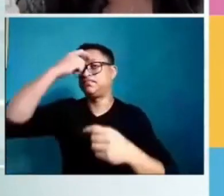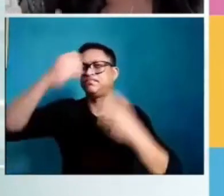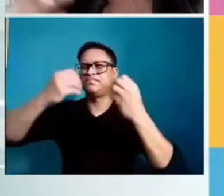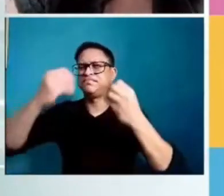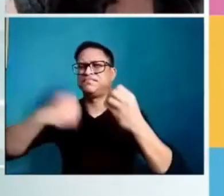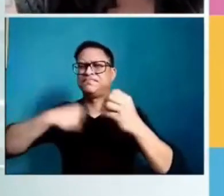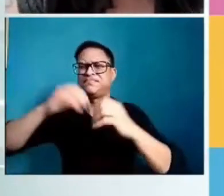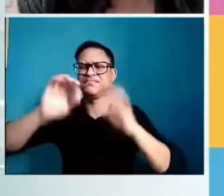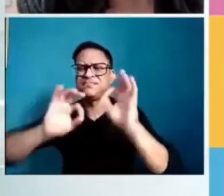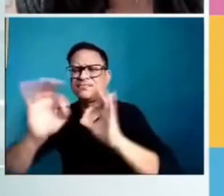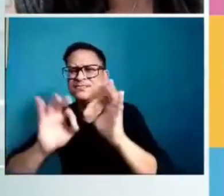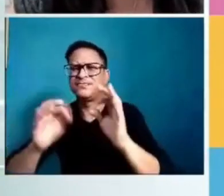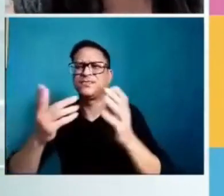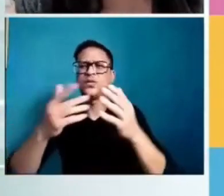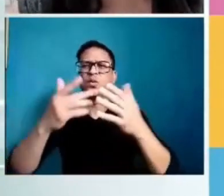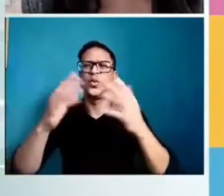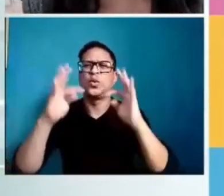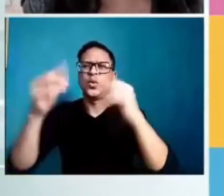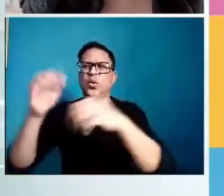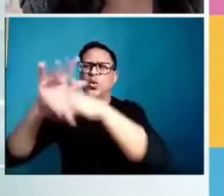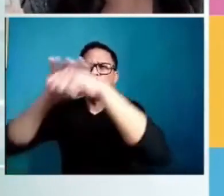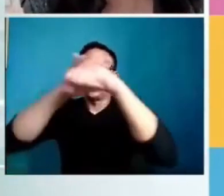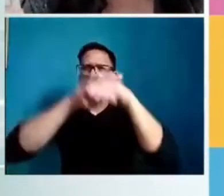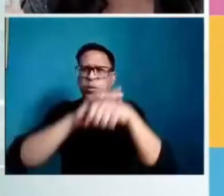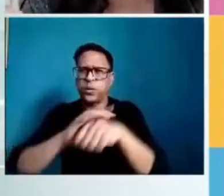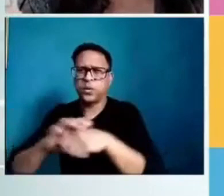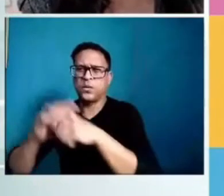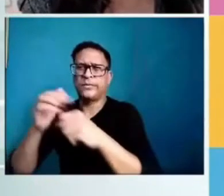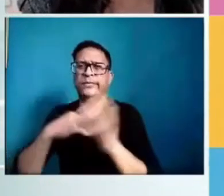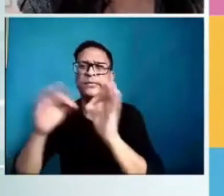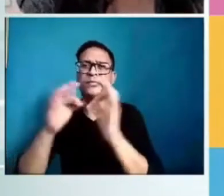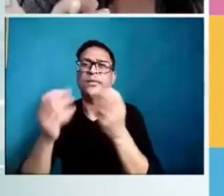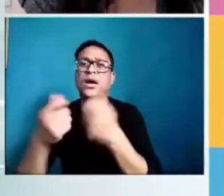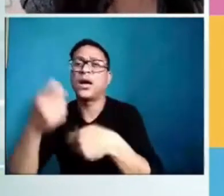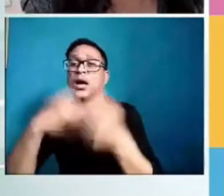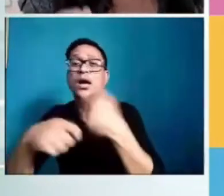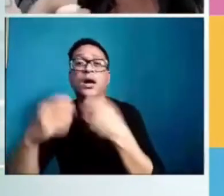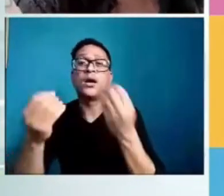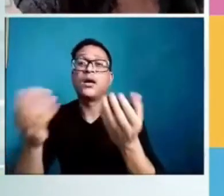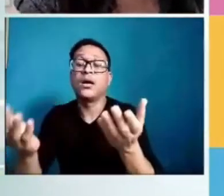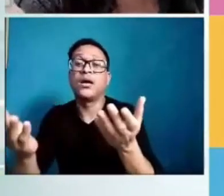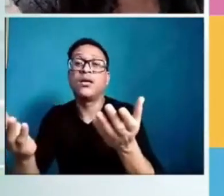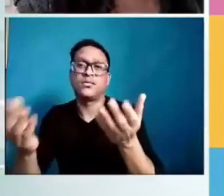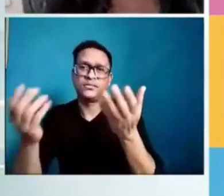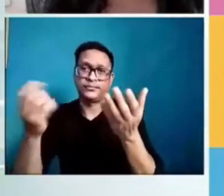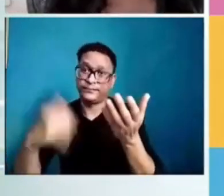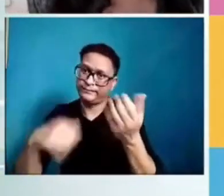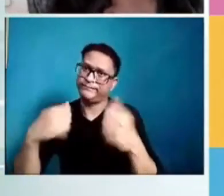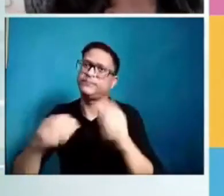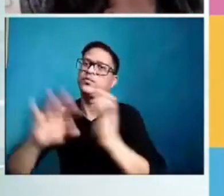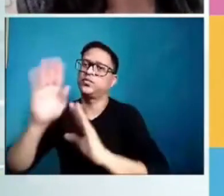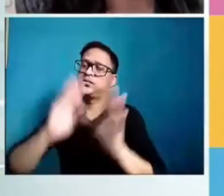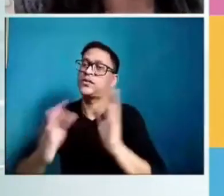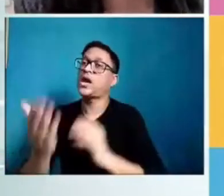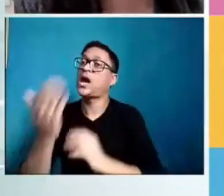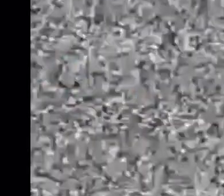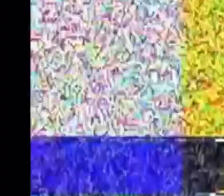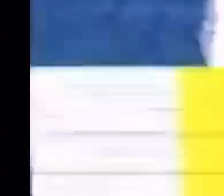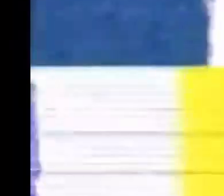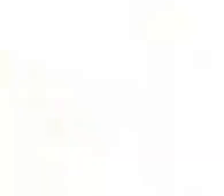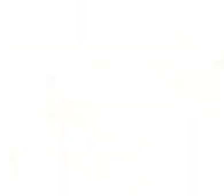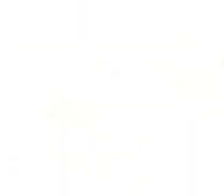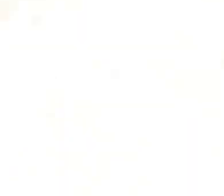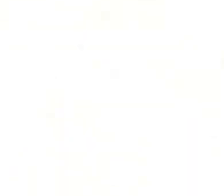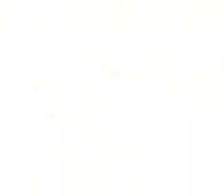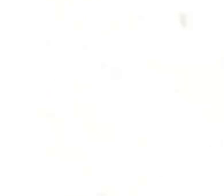todas e todas essas comorbidades? Não adianta. É através da alimentação. É o que se escolhe dar para essa pessoa se alimentar.